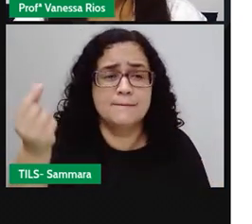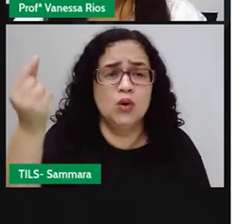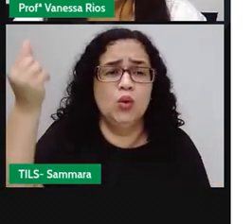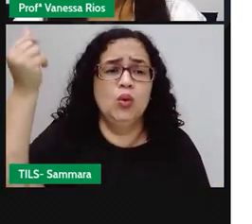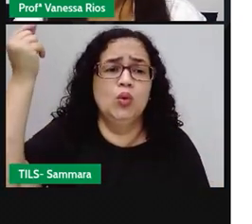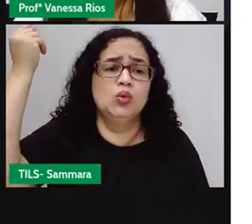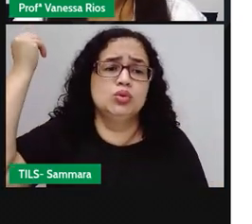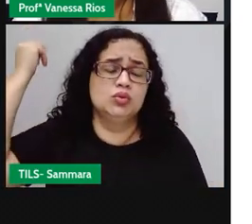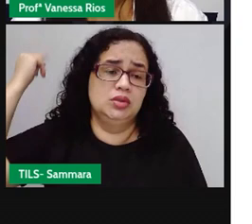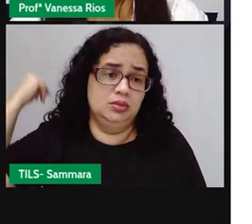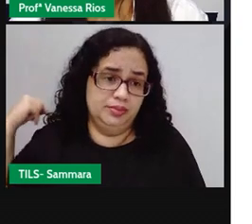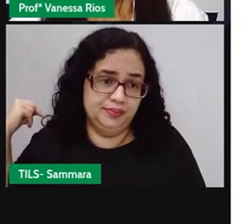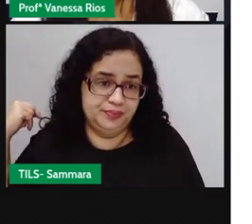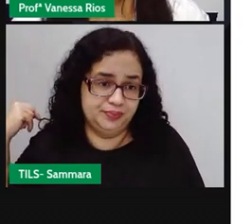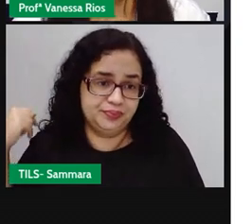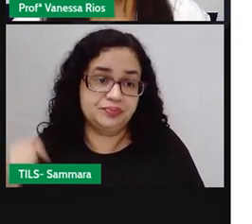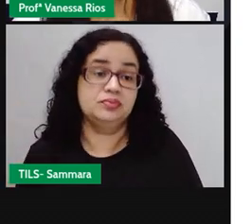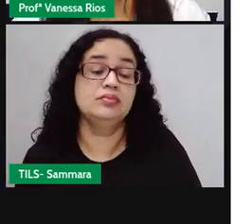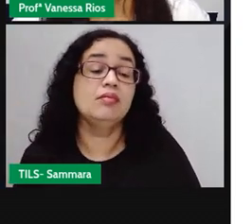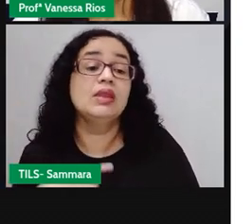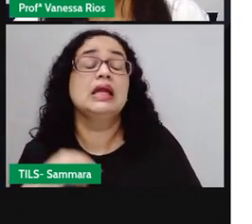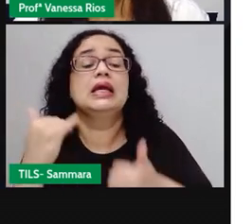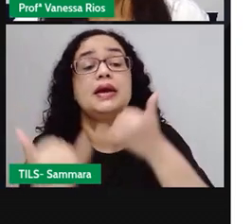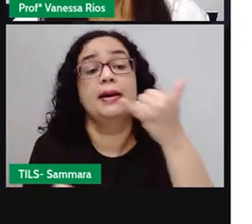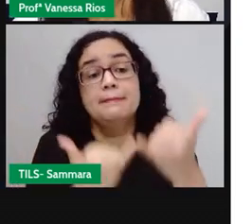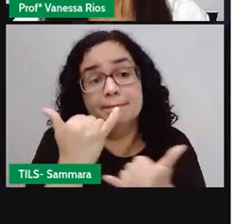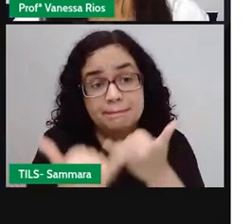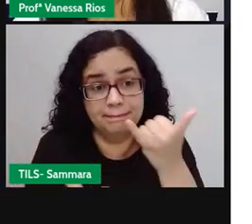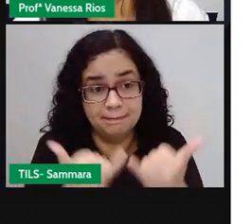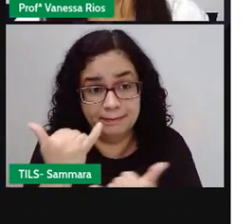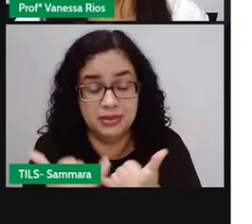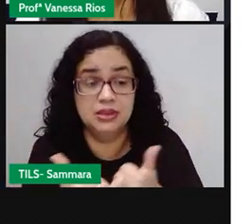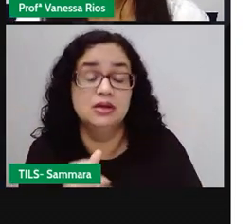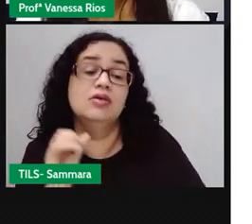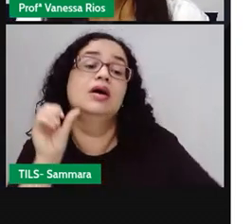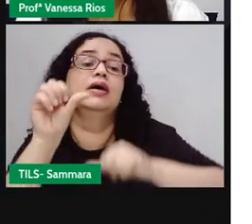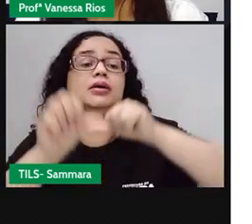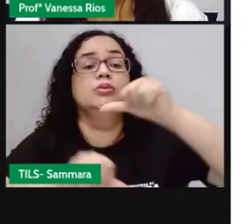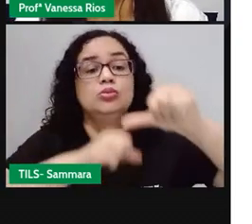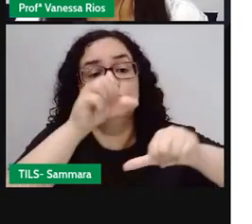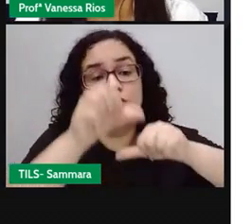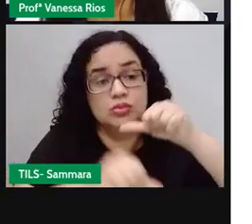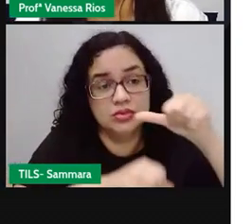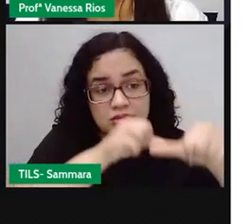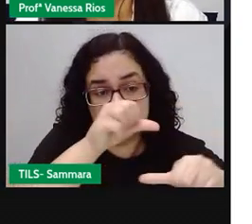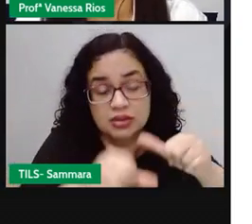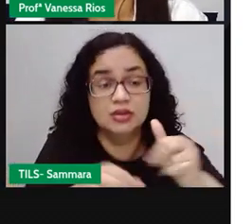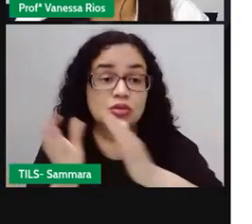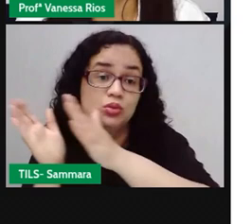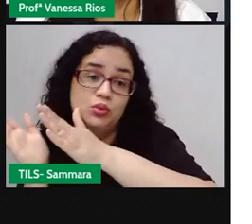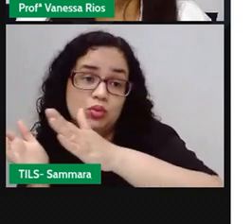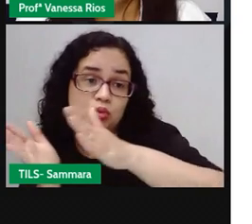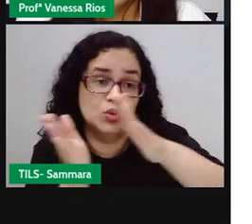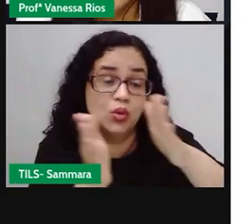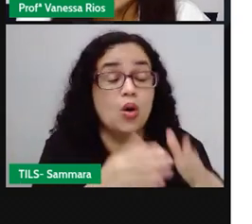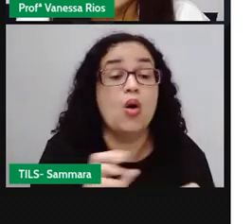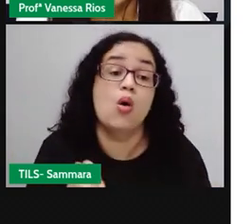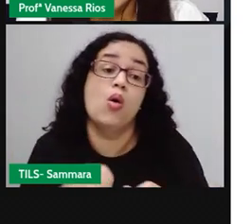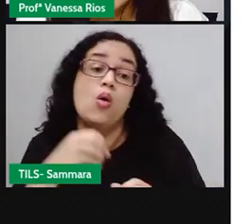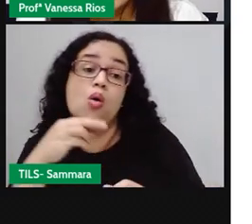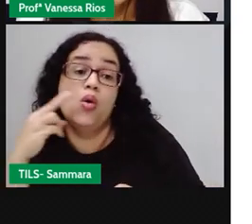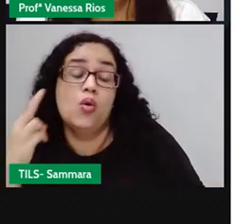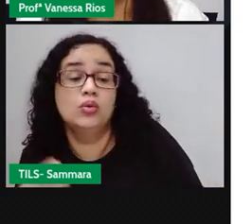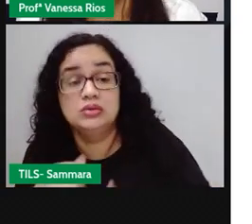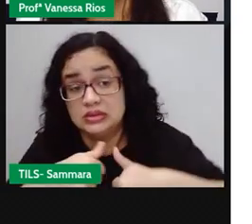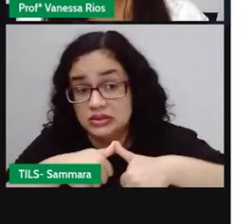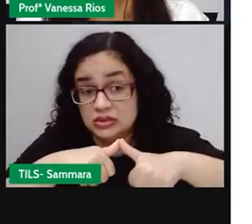anos atrás. E as brincadeiras vão se modificando no decorrer do tempo. Outras permanecem,